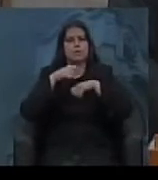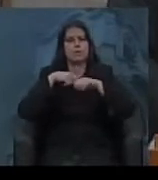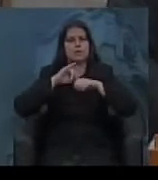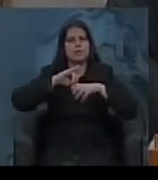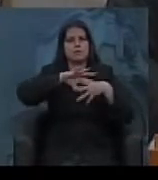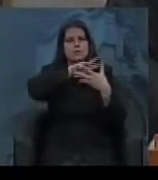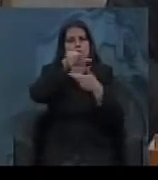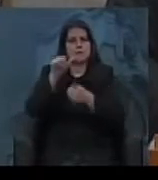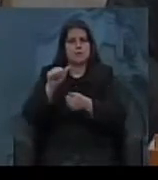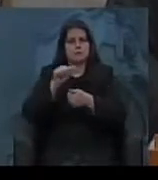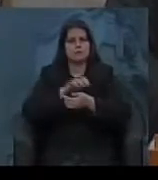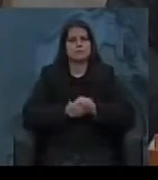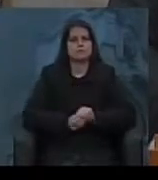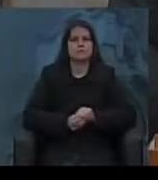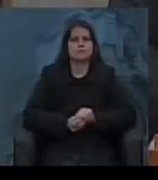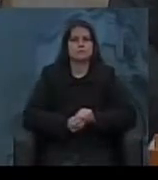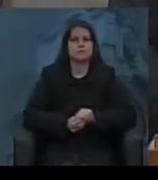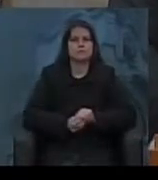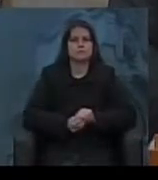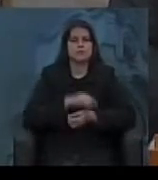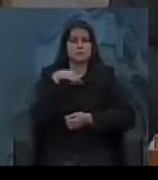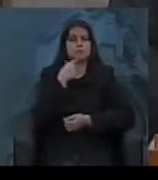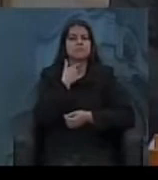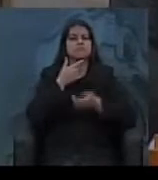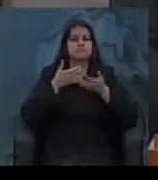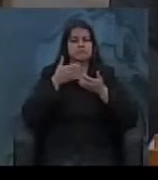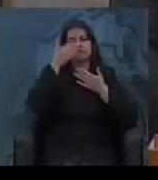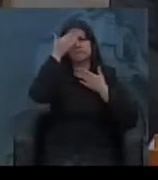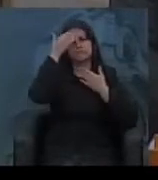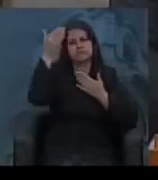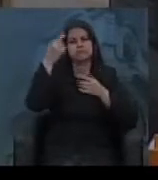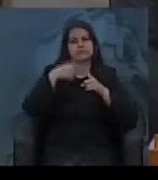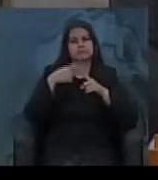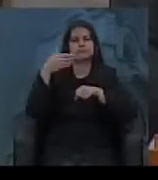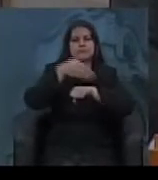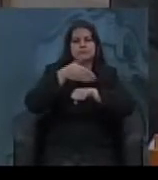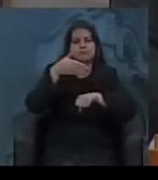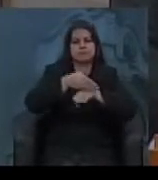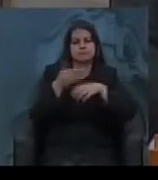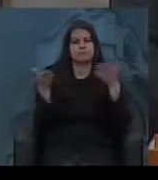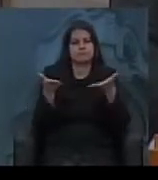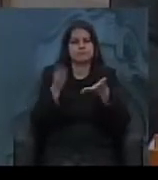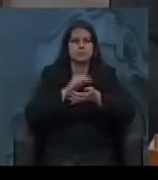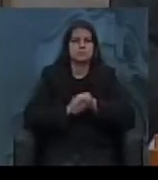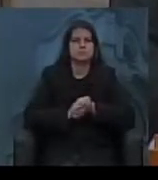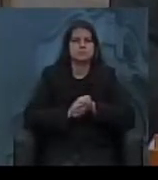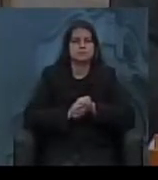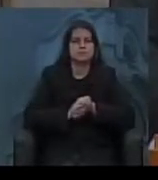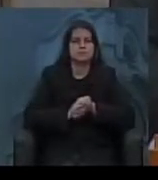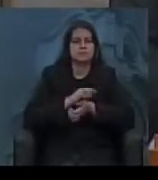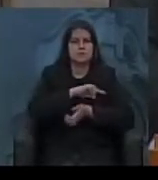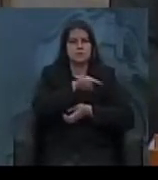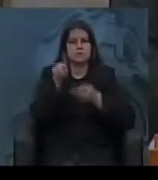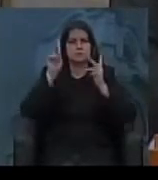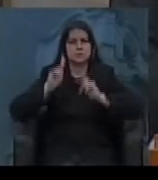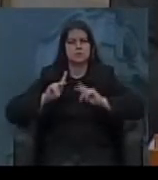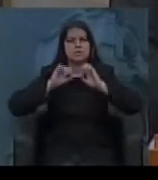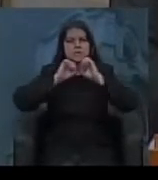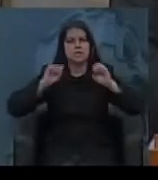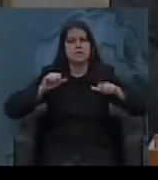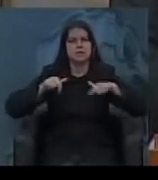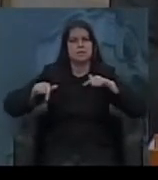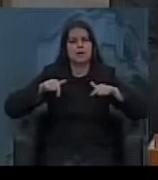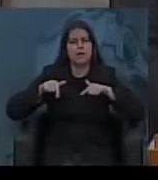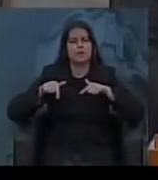Internacional. Nós gostaríamos de agradecer a presença do senhor secretário do Trabalho e